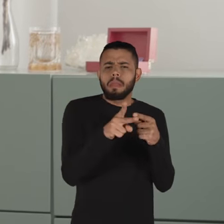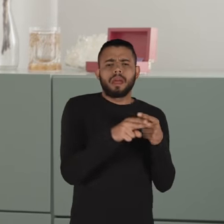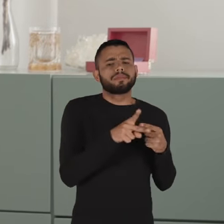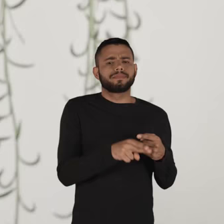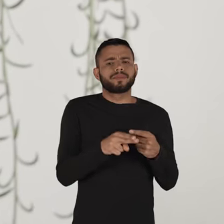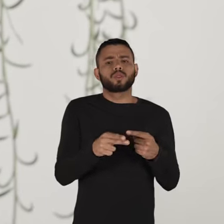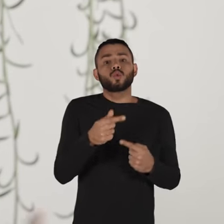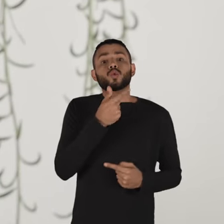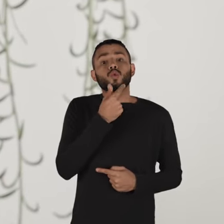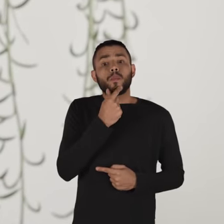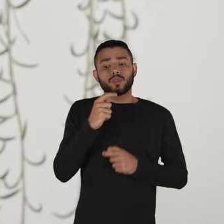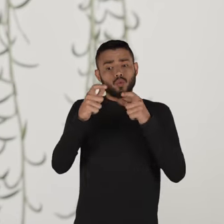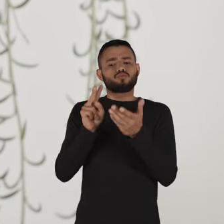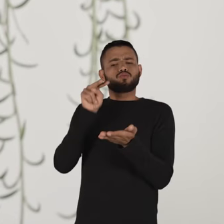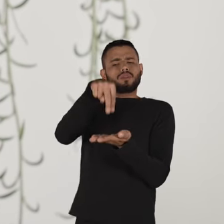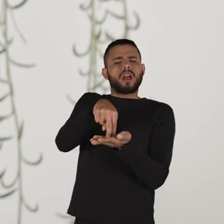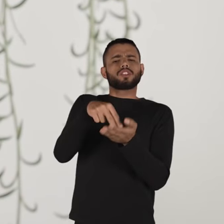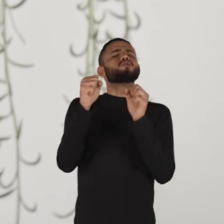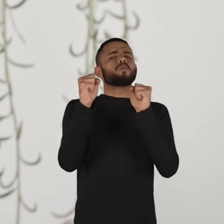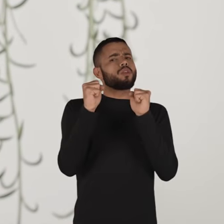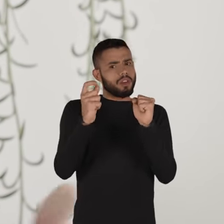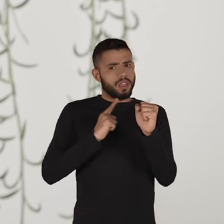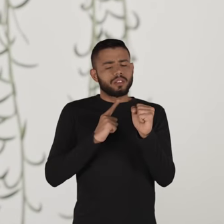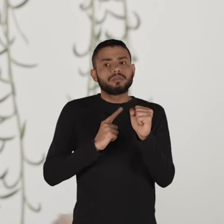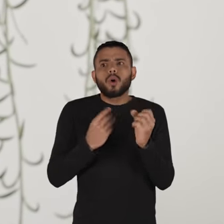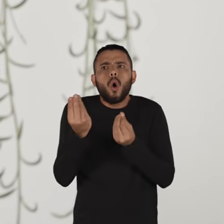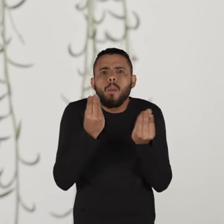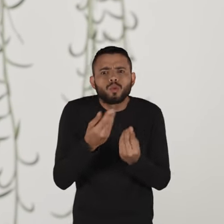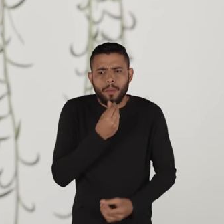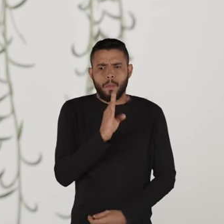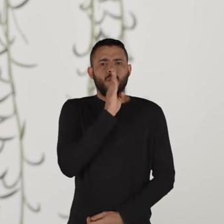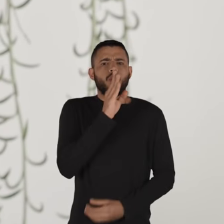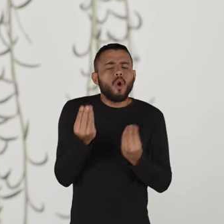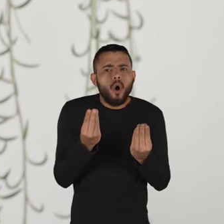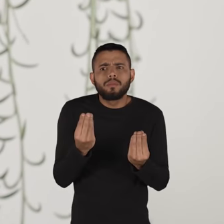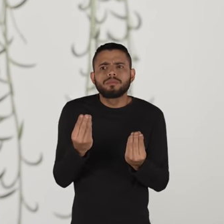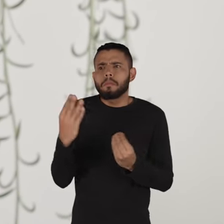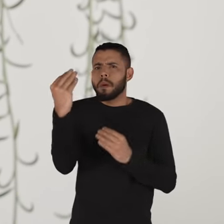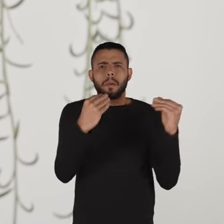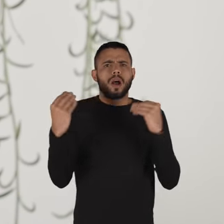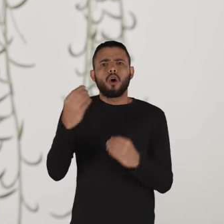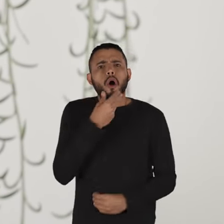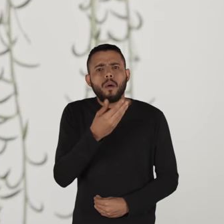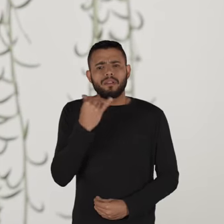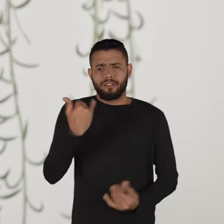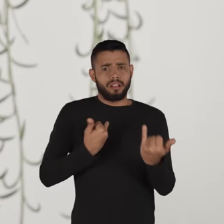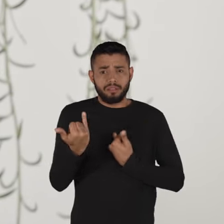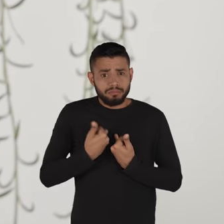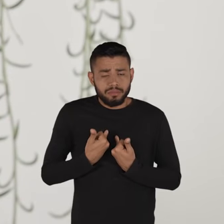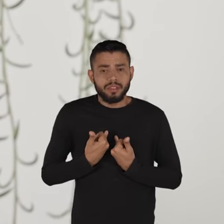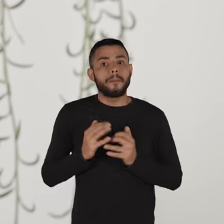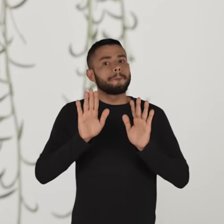elas estão falando, eles estão em lugares de poder, como assim os homens estão em silêncio? O que eu mais ouço é a voz de homem falando.